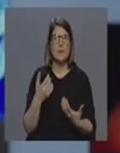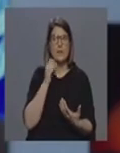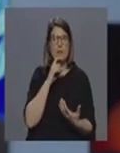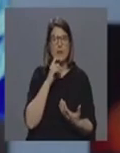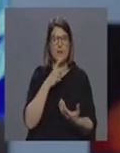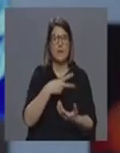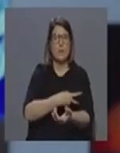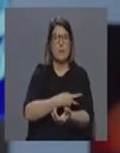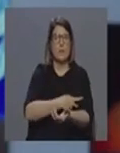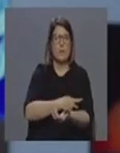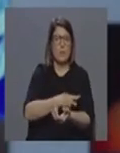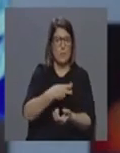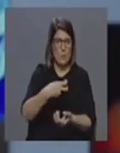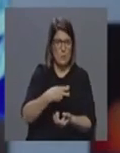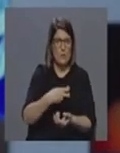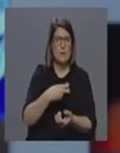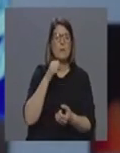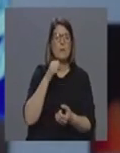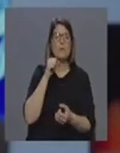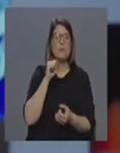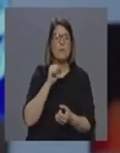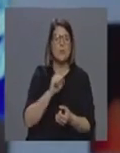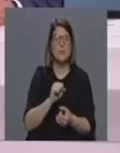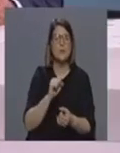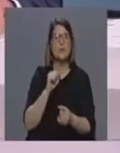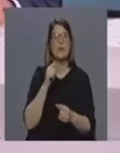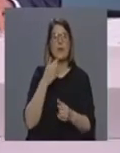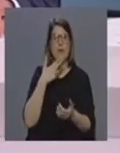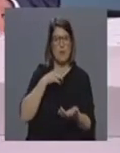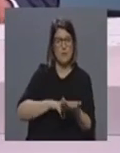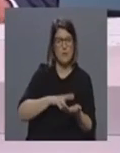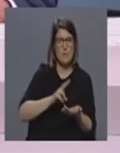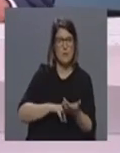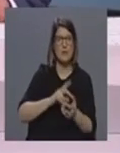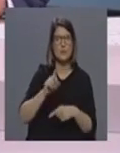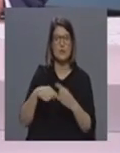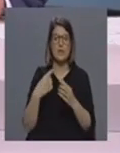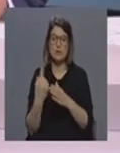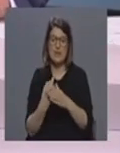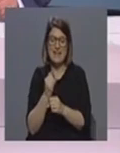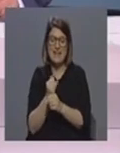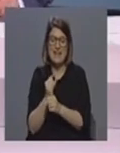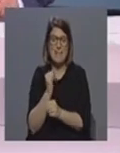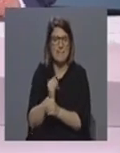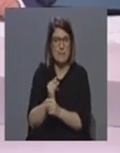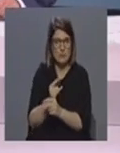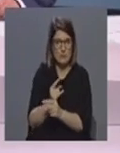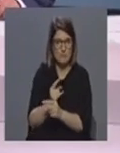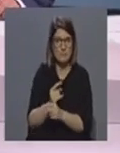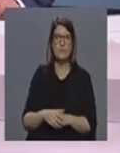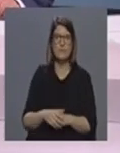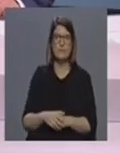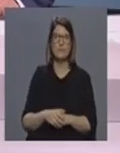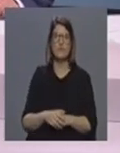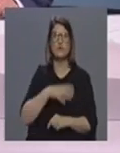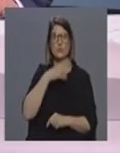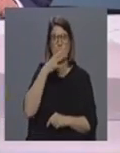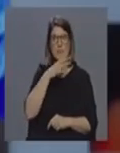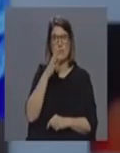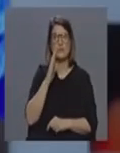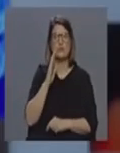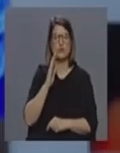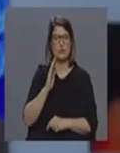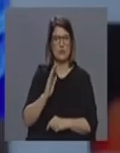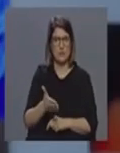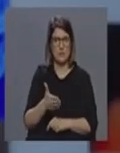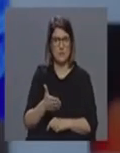análise da amostra confirmar o caso e fazer o isolamento nessa ilha Eu já tenho a oportunidade de explicar estando nós